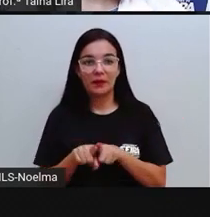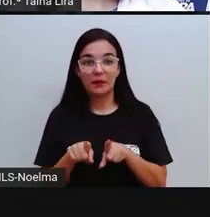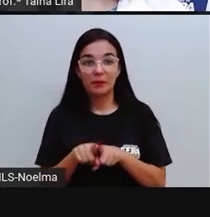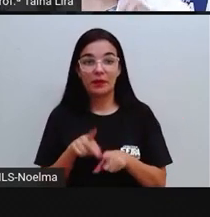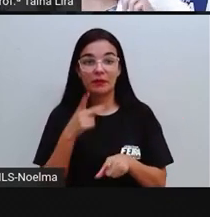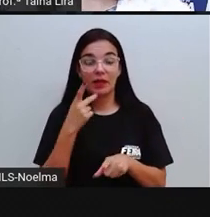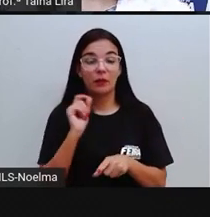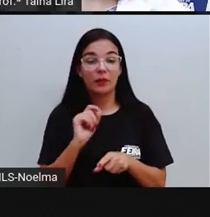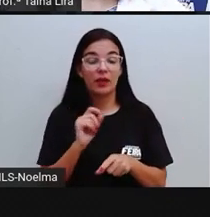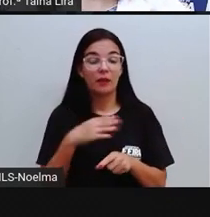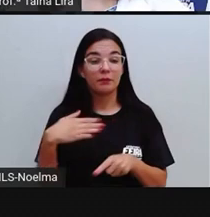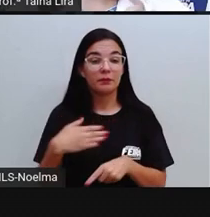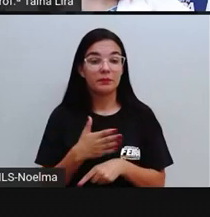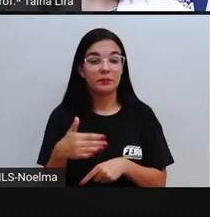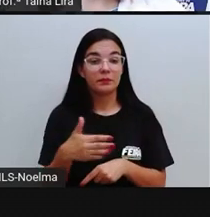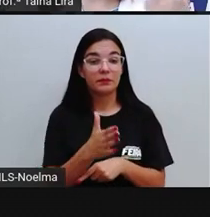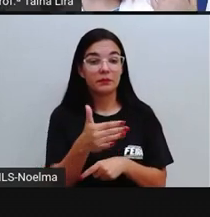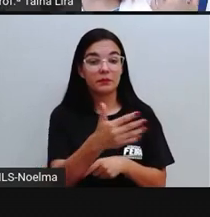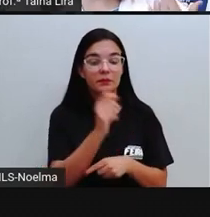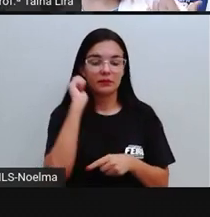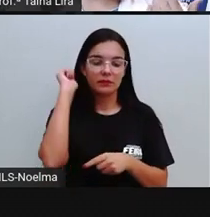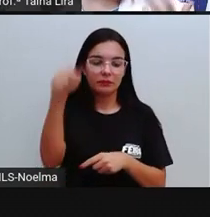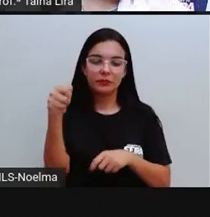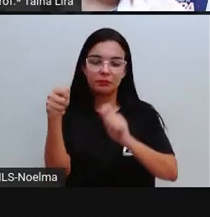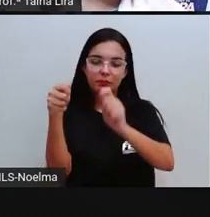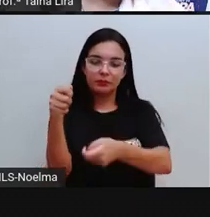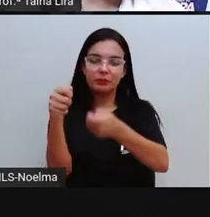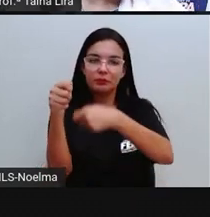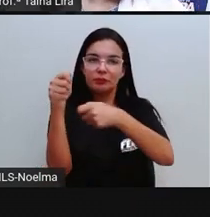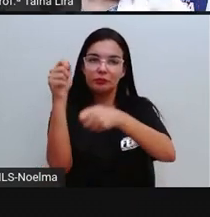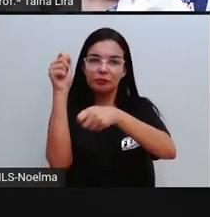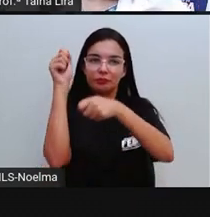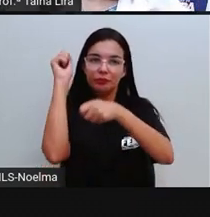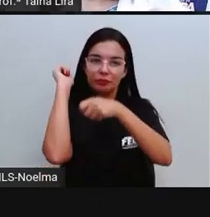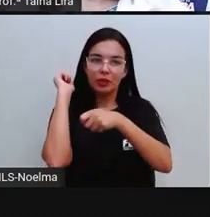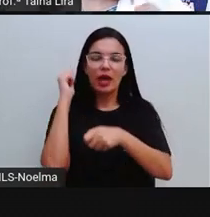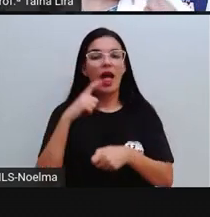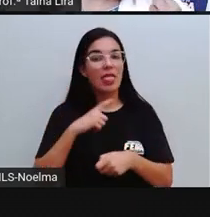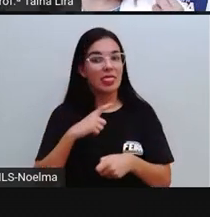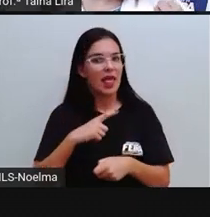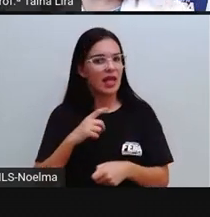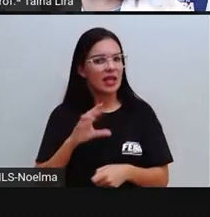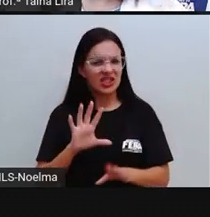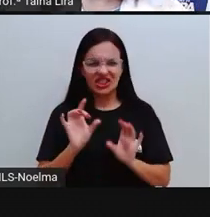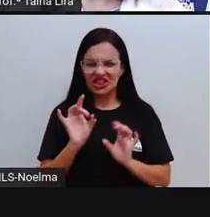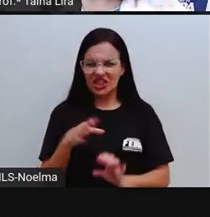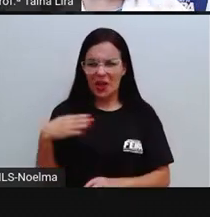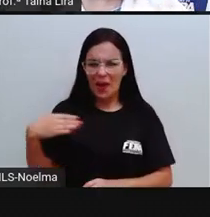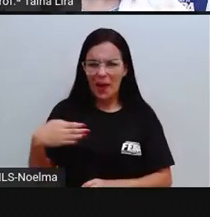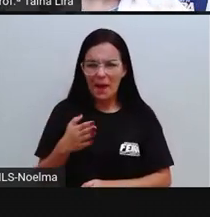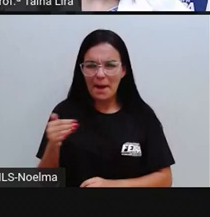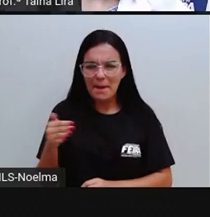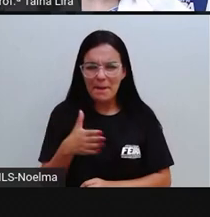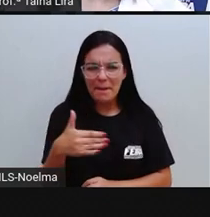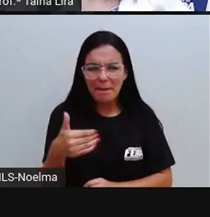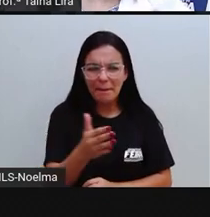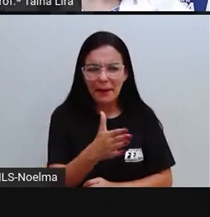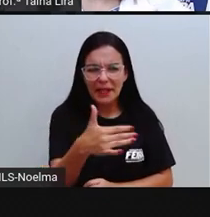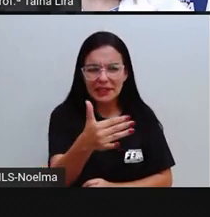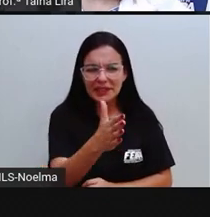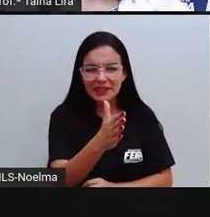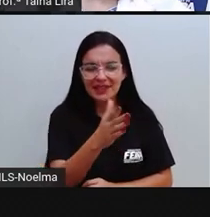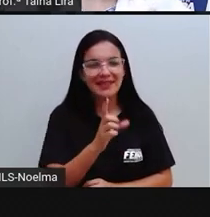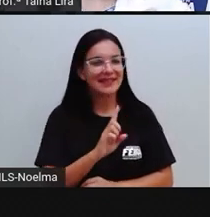pesca, segundo o ano, mais pra frente, a Pró vai mostrar mais imagens. Não são somente aí, ó, os